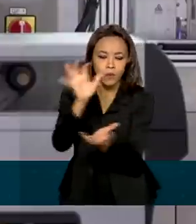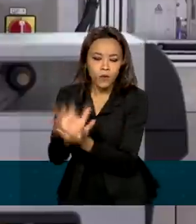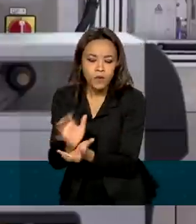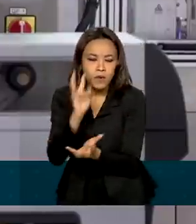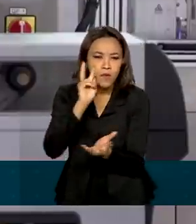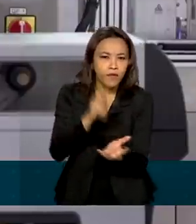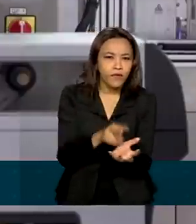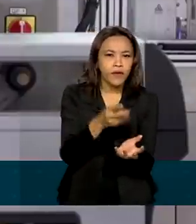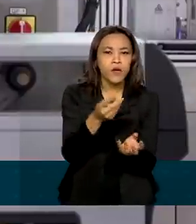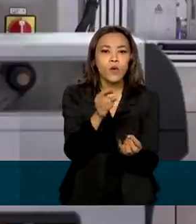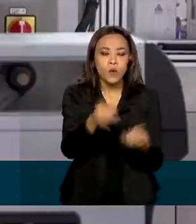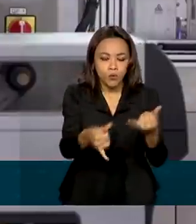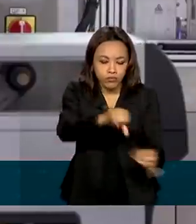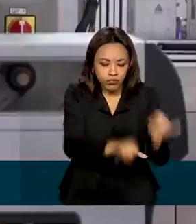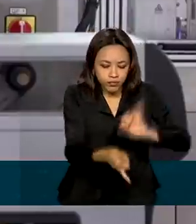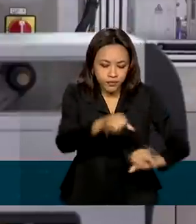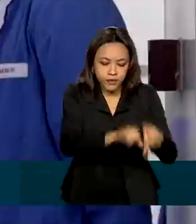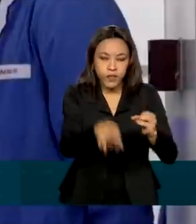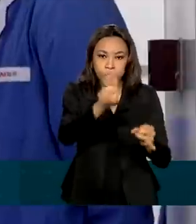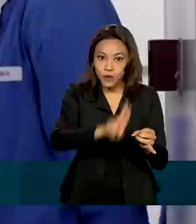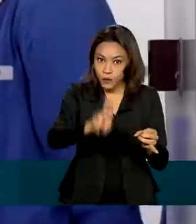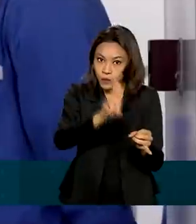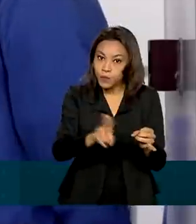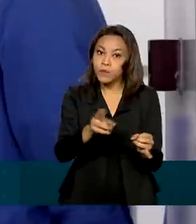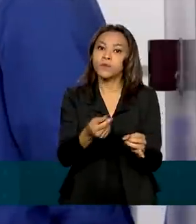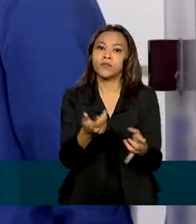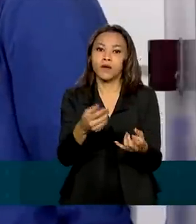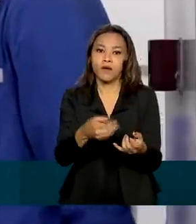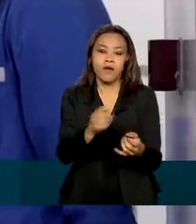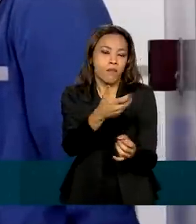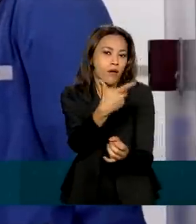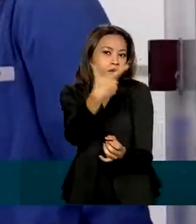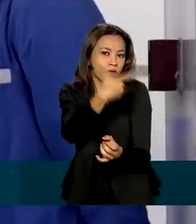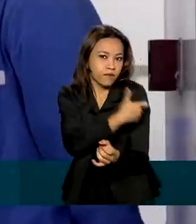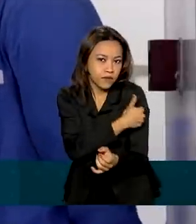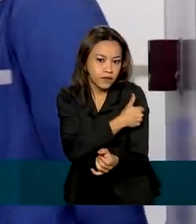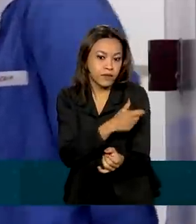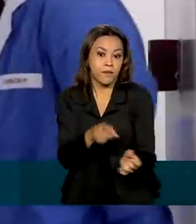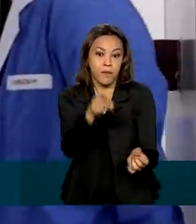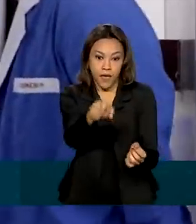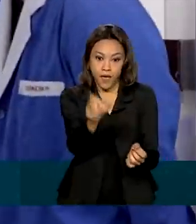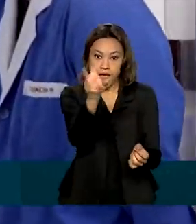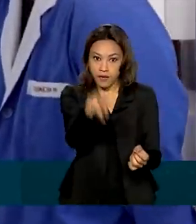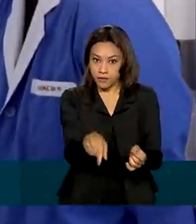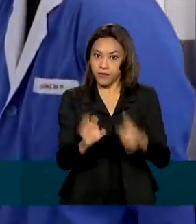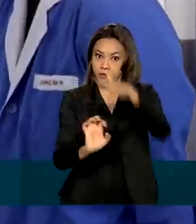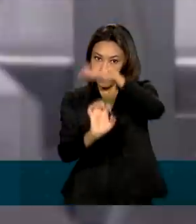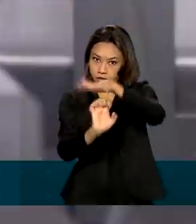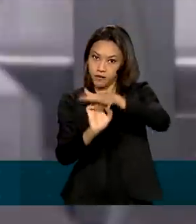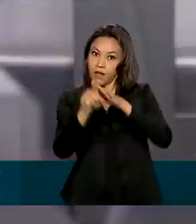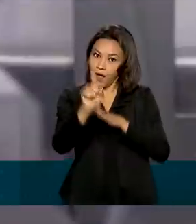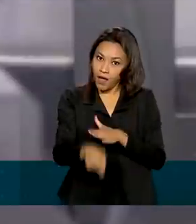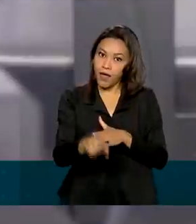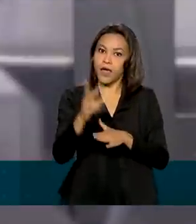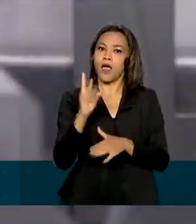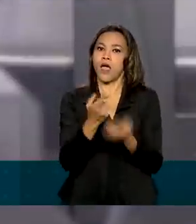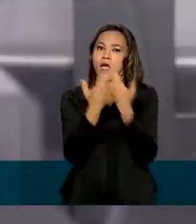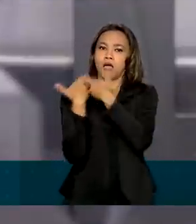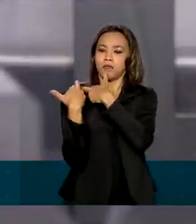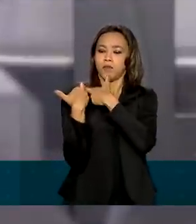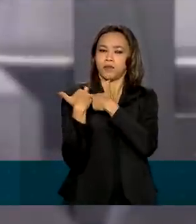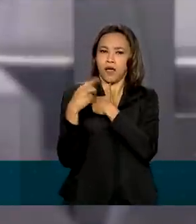na fabricação da vacina contra o coronavírus. A Sinovac é a fabricante dos insumos que serão utilizados pelo Instituto